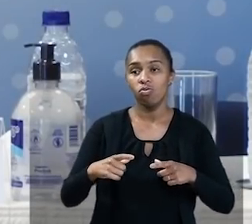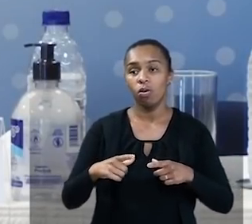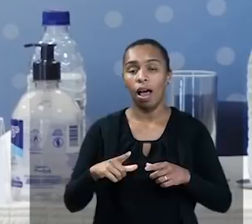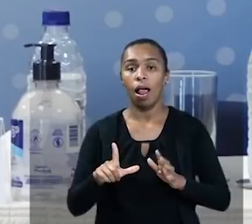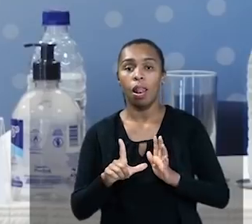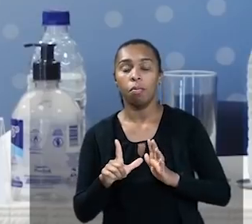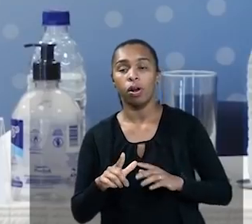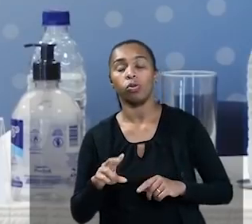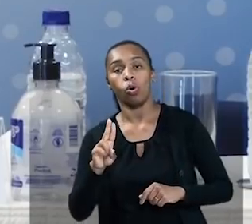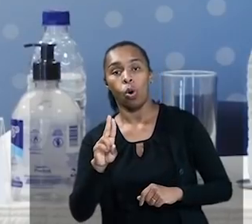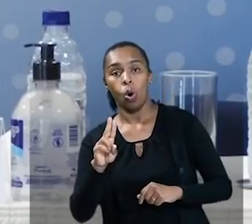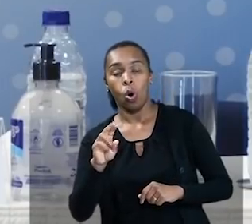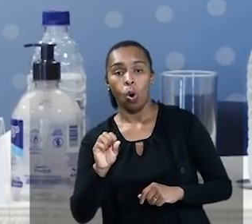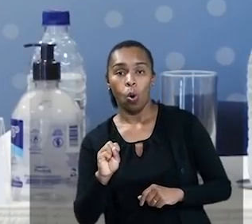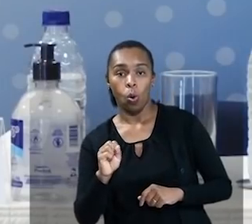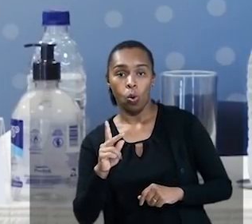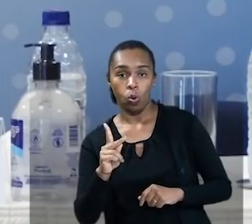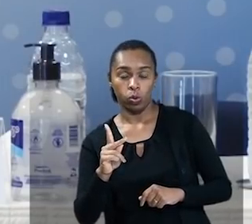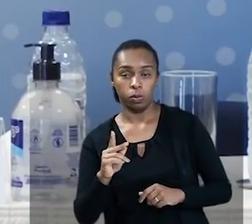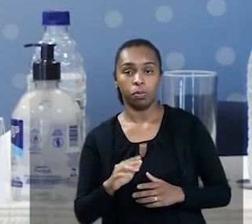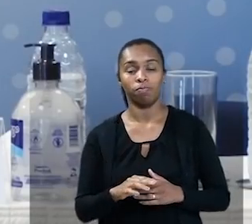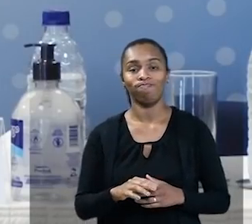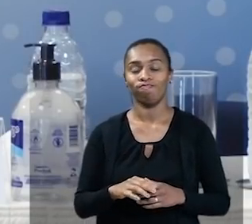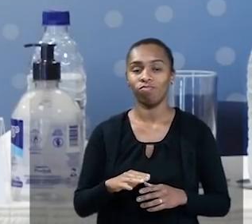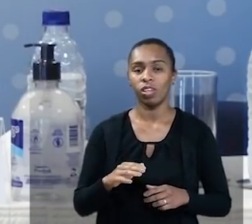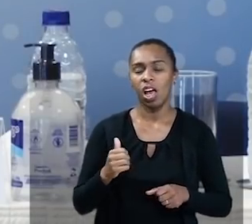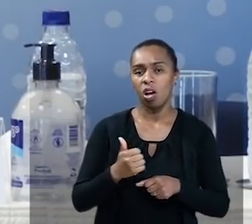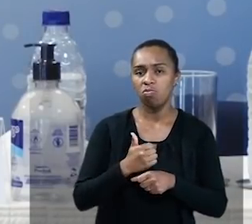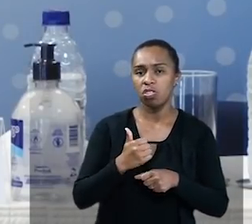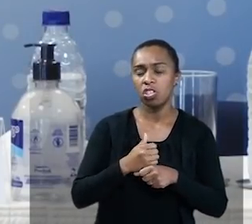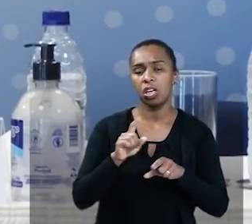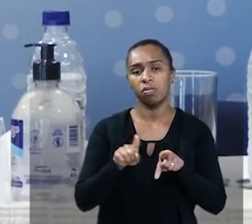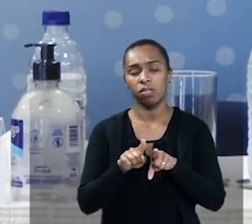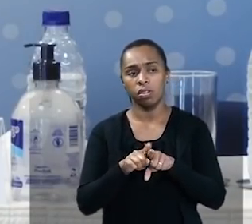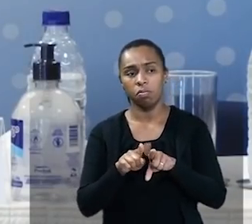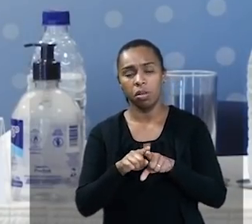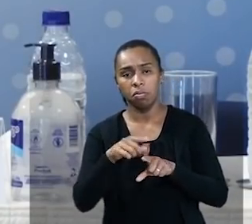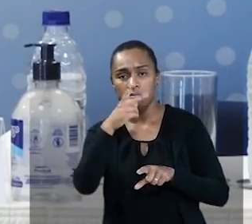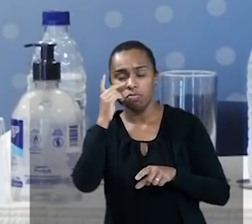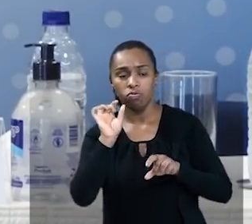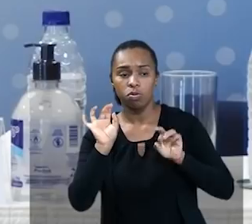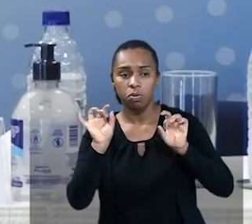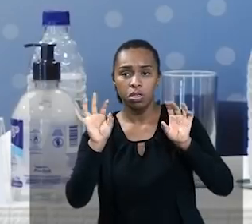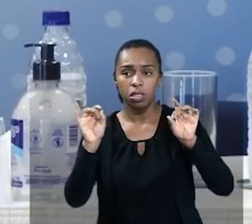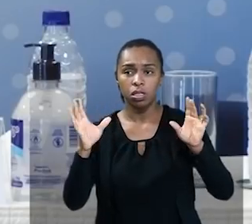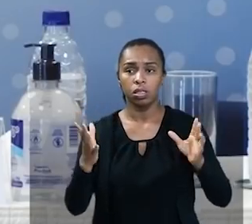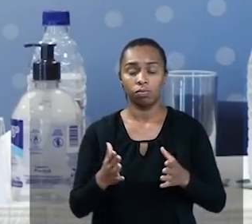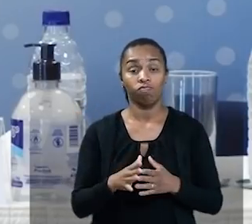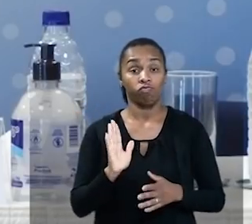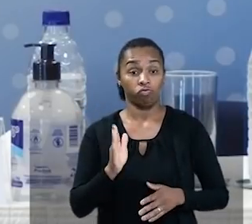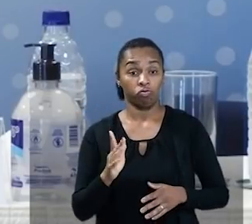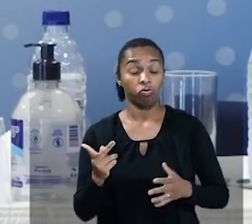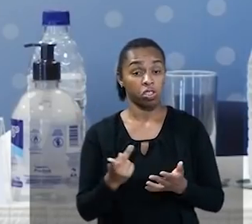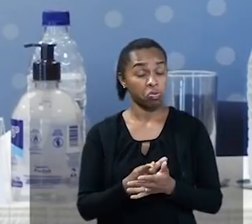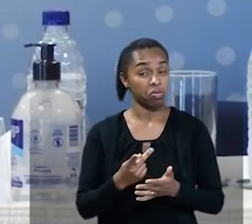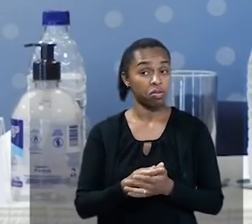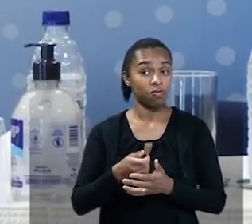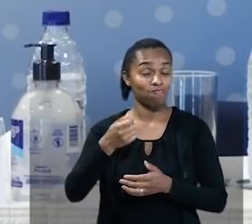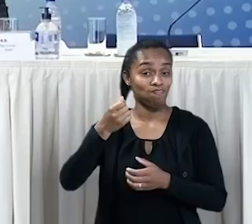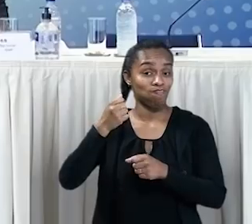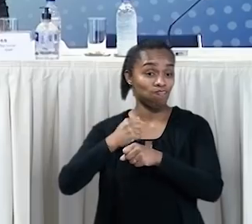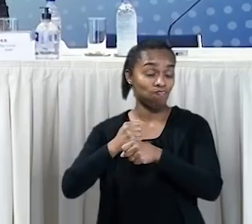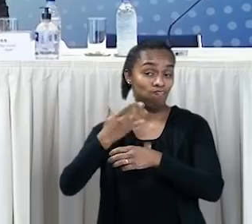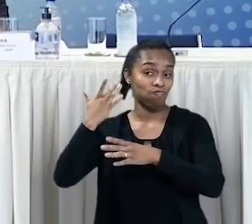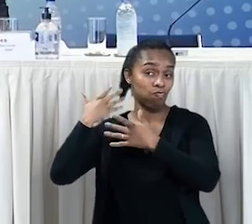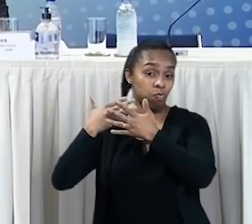UFPB e a USP, alguns engenheiros especialistas da RNP, e isso já aconteceu há muitos anos.